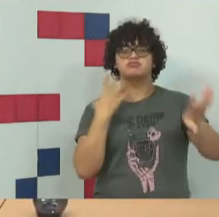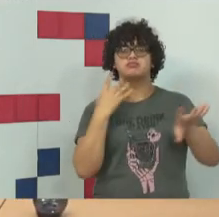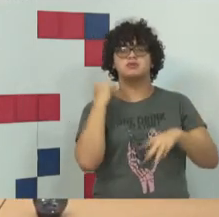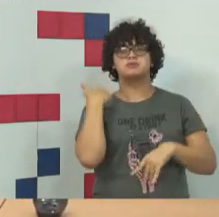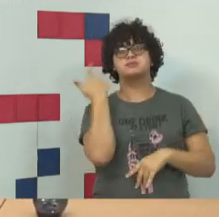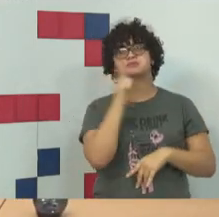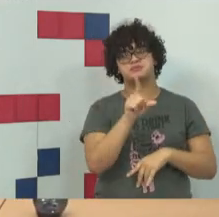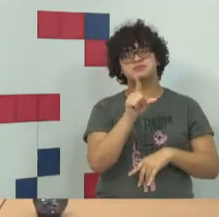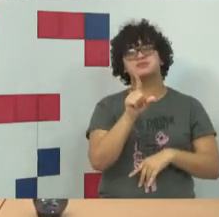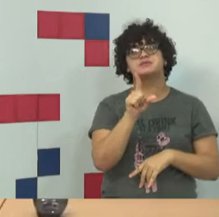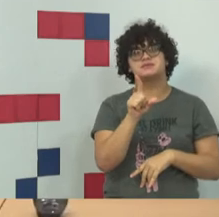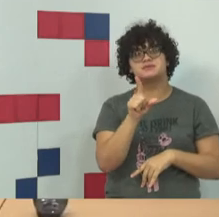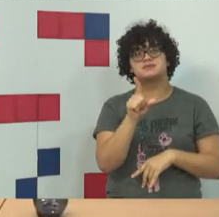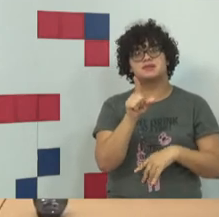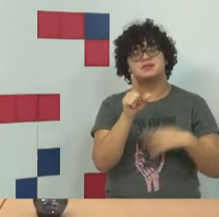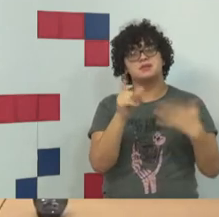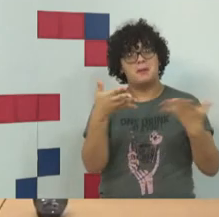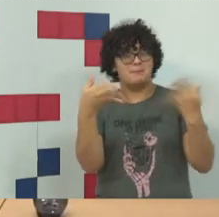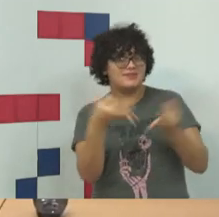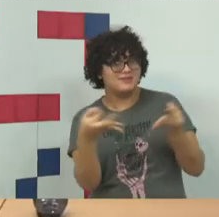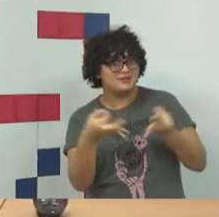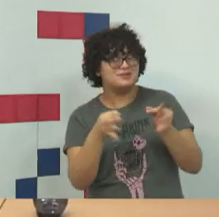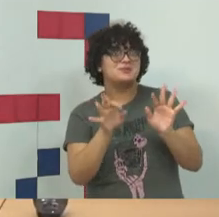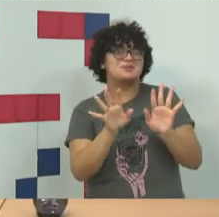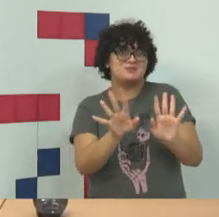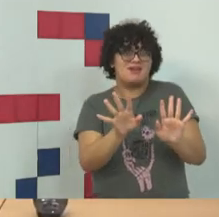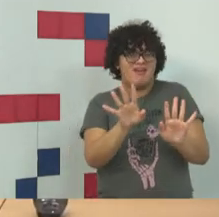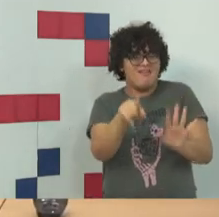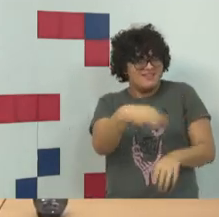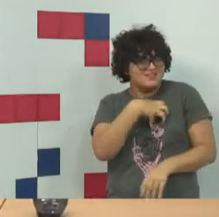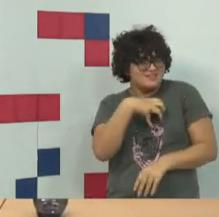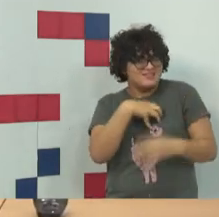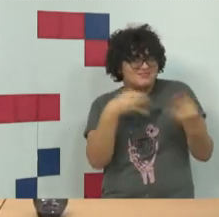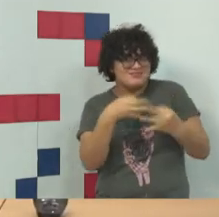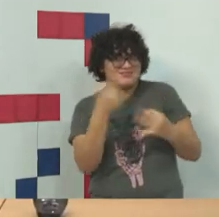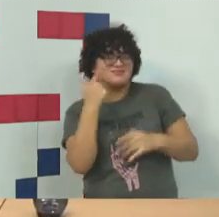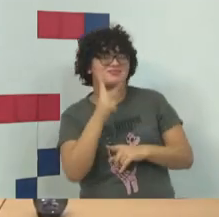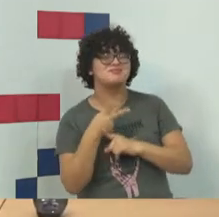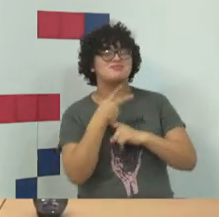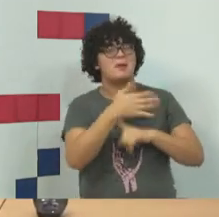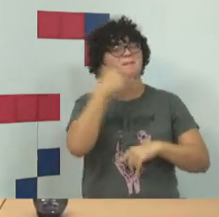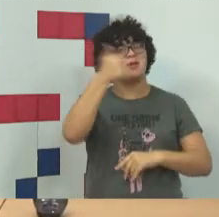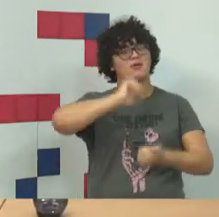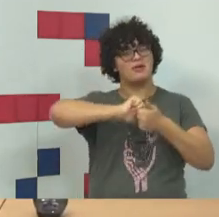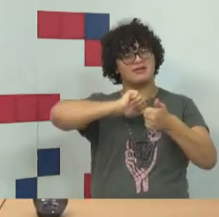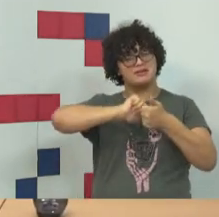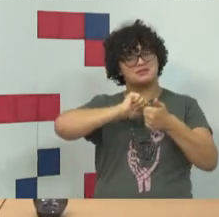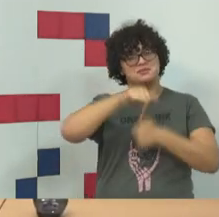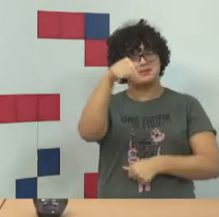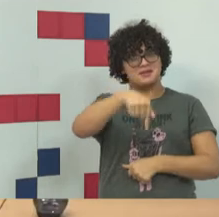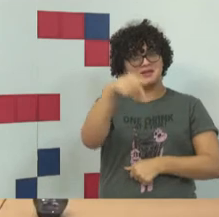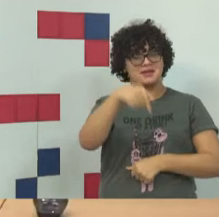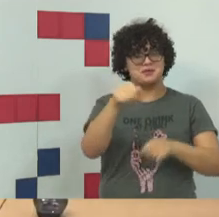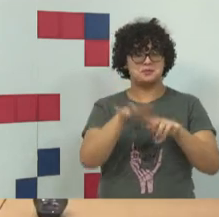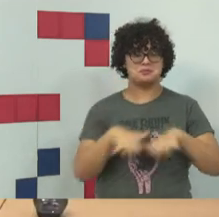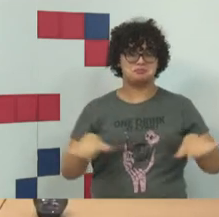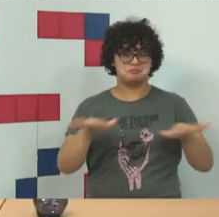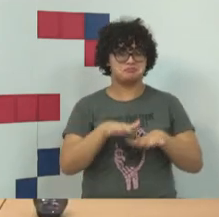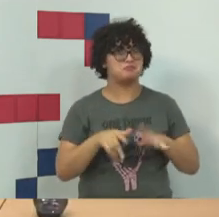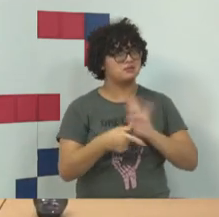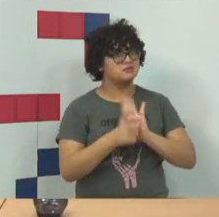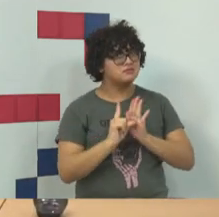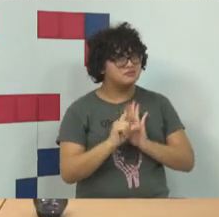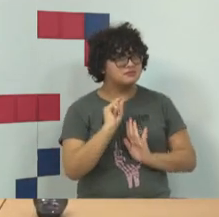de uma maneira perfeita. A perfeição é a busca. Havia aqui nesse espaço, antes,